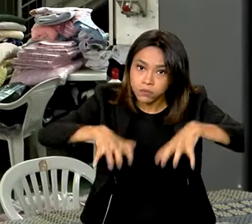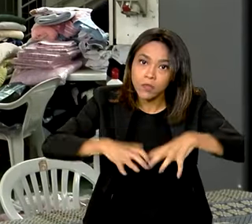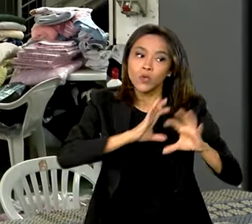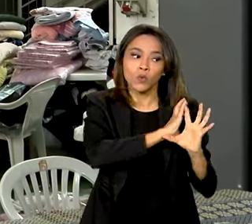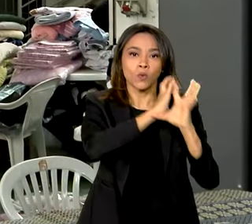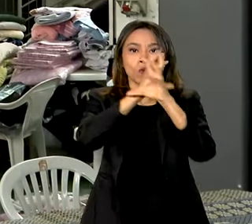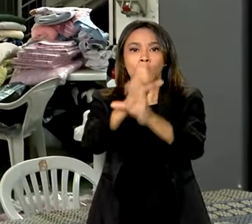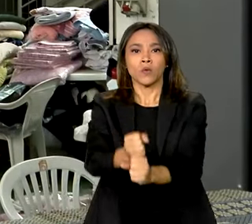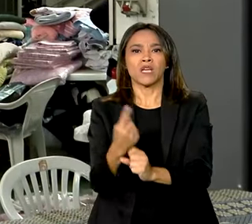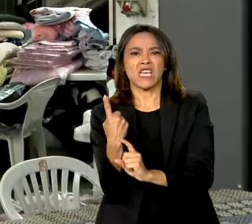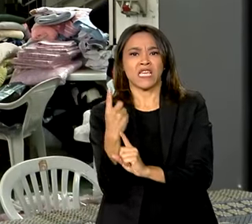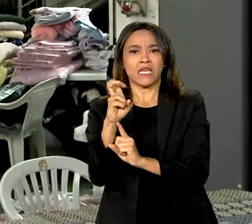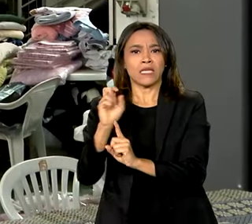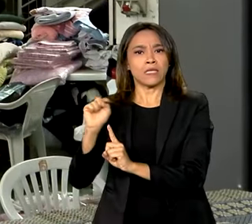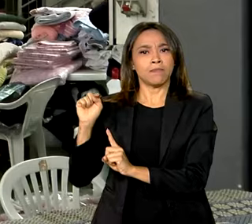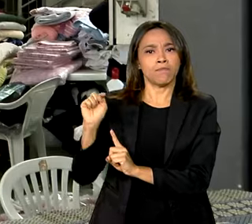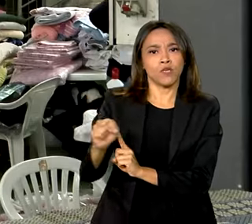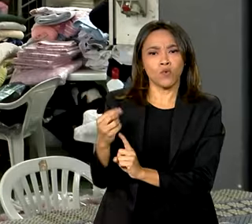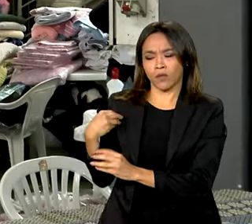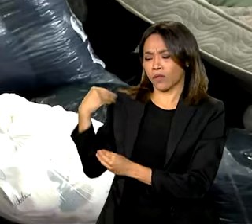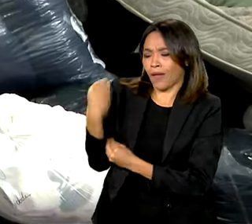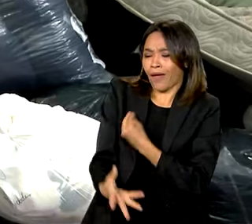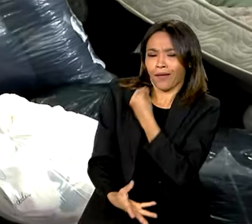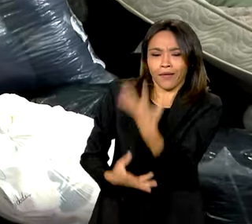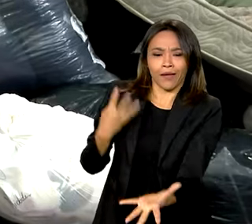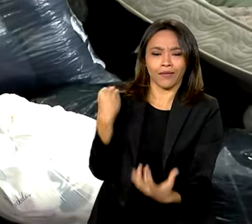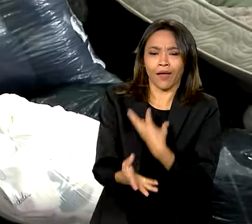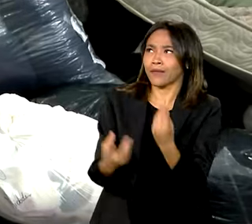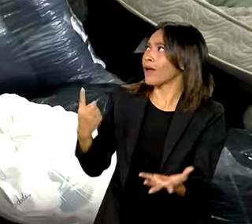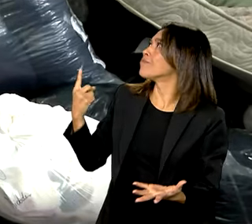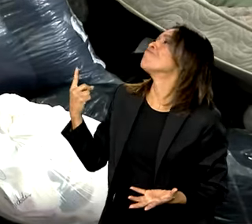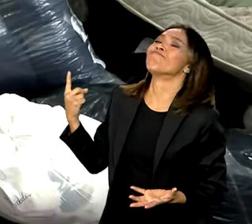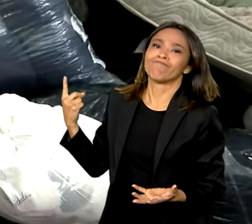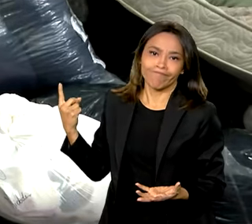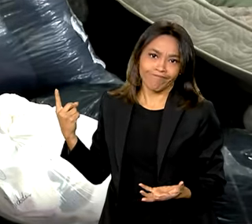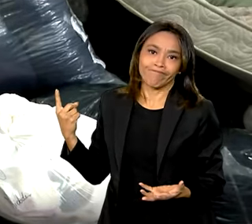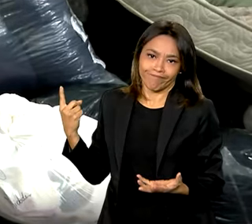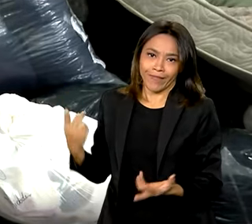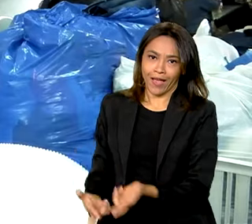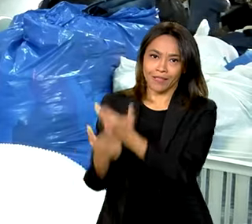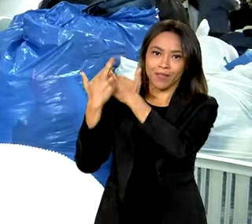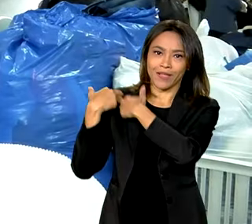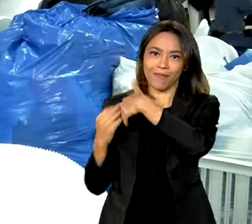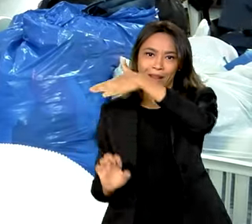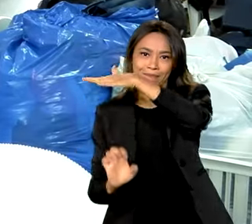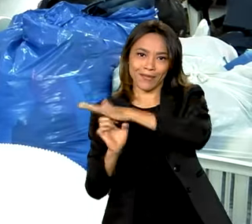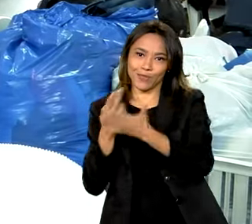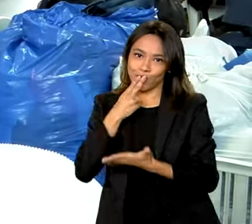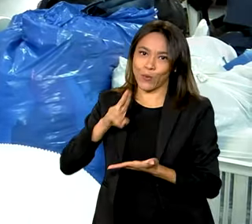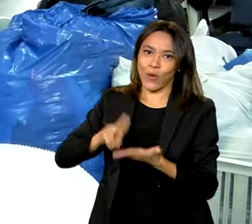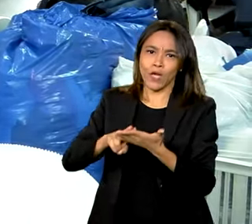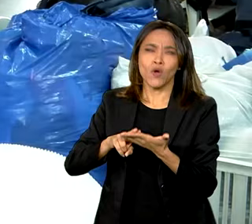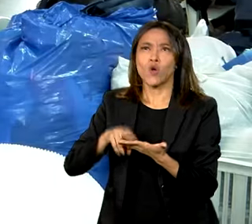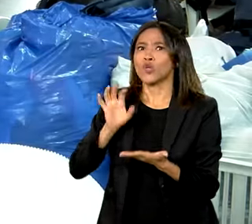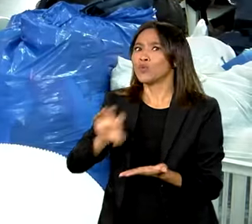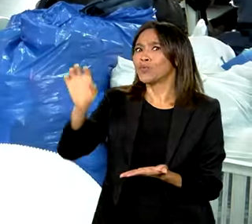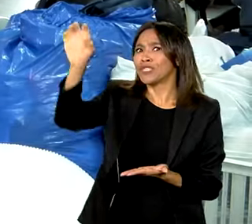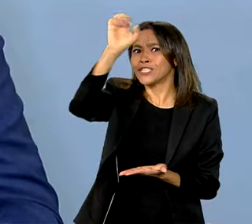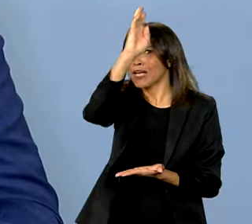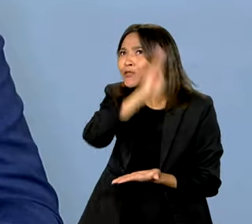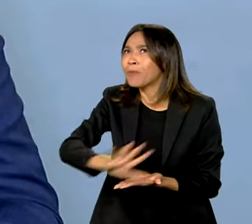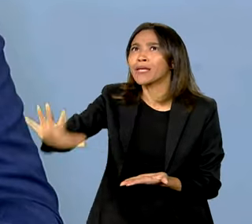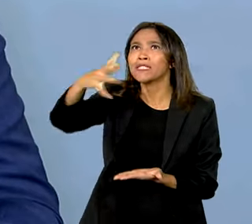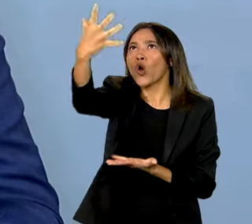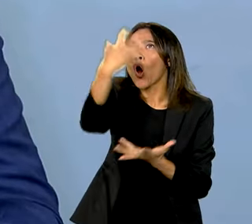15 mil toneladas de doações transportadas pela empresa pública, vindas de todo o país.